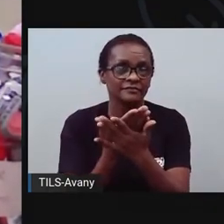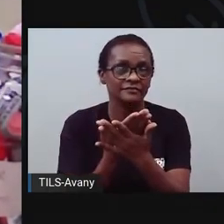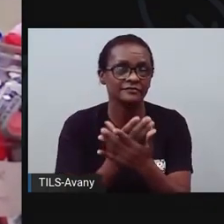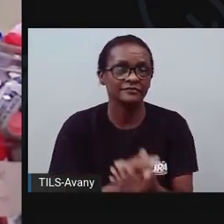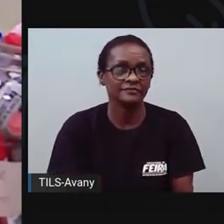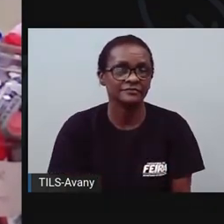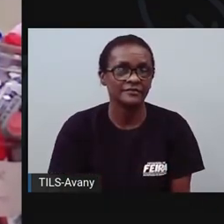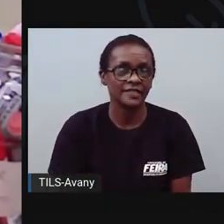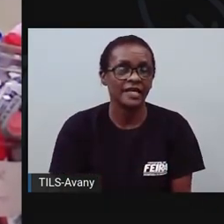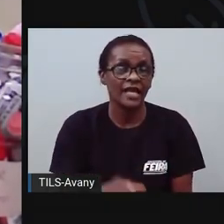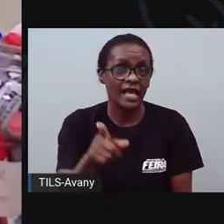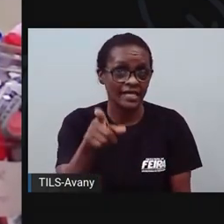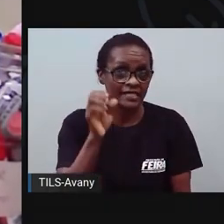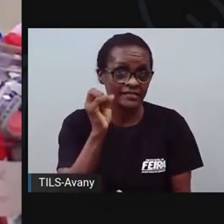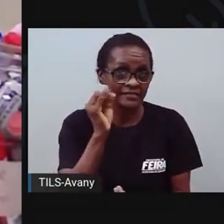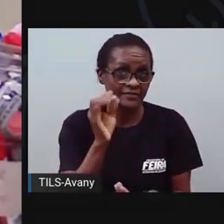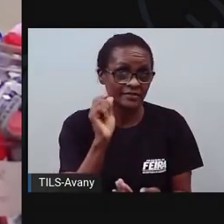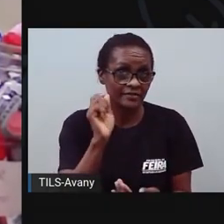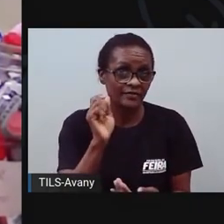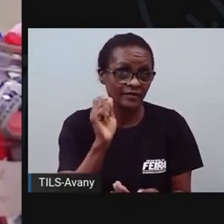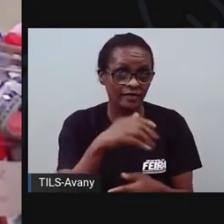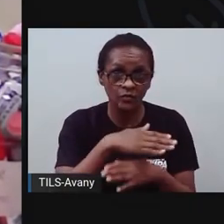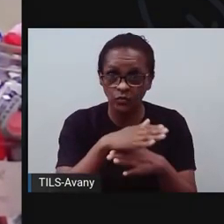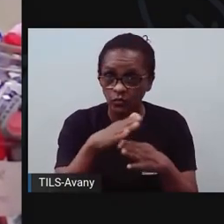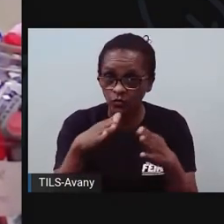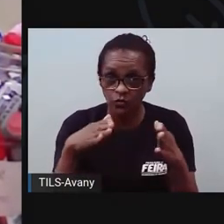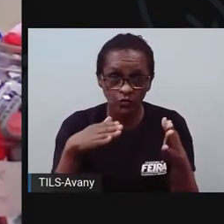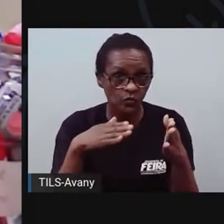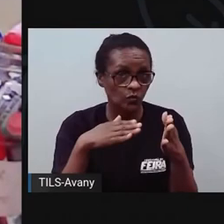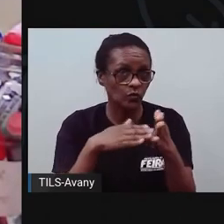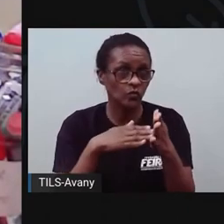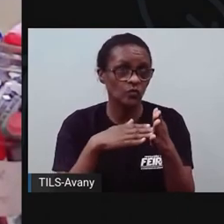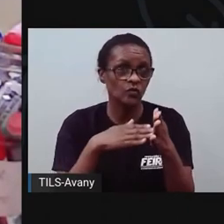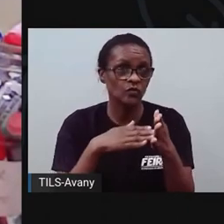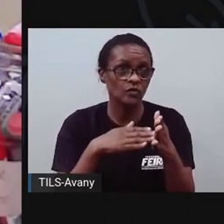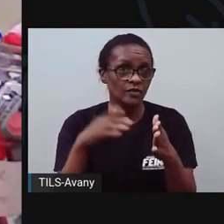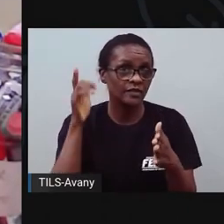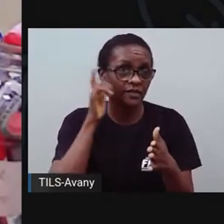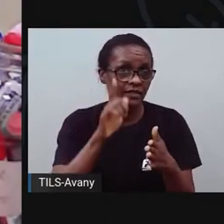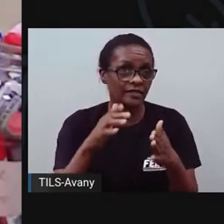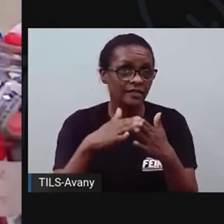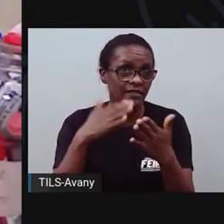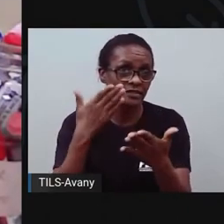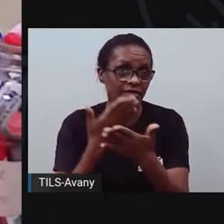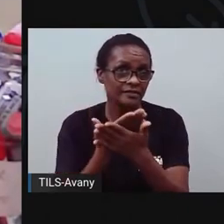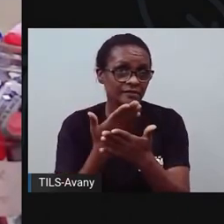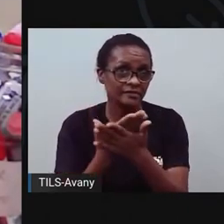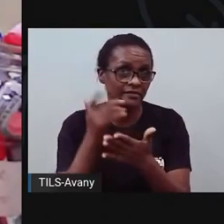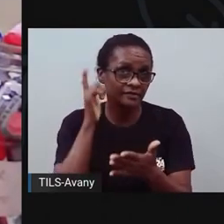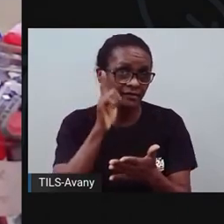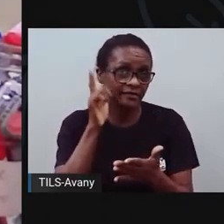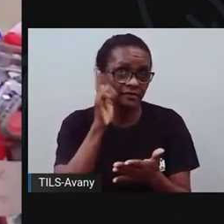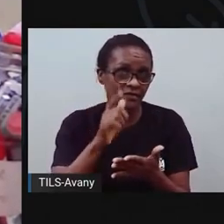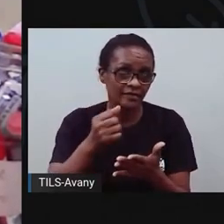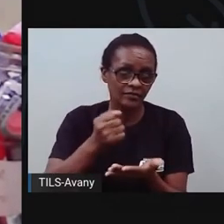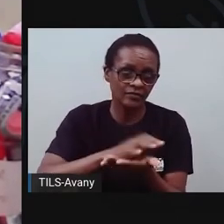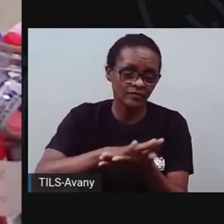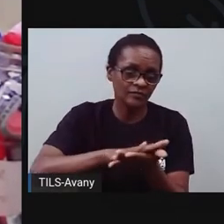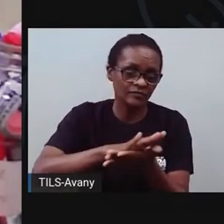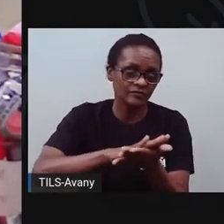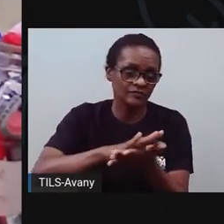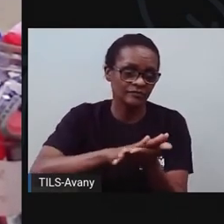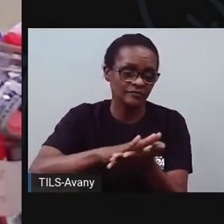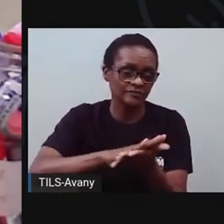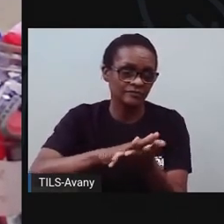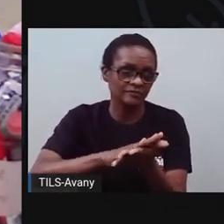falar essa matéria? Justamente sobre o quê? A entrega de produtos de limpeza e higiene. E o live vai estar